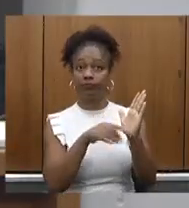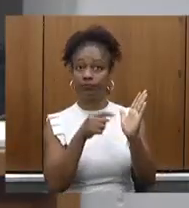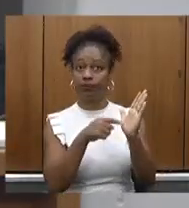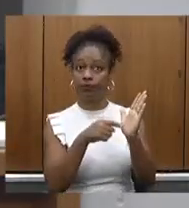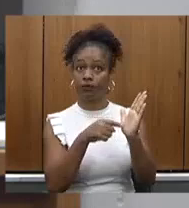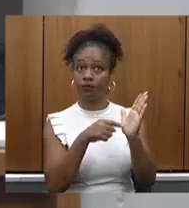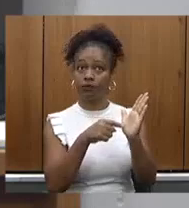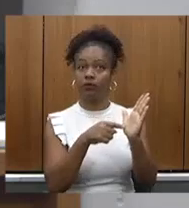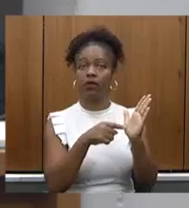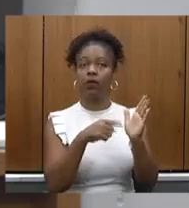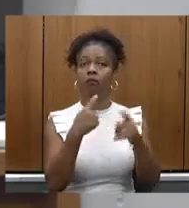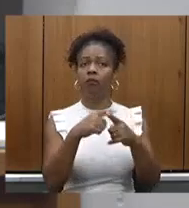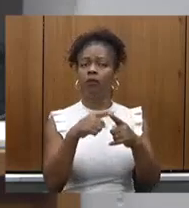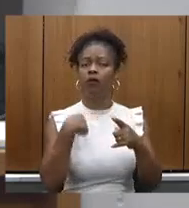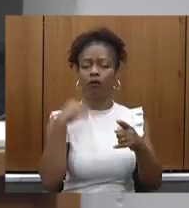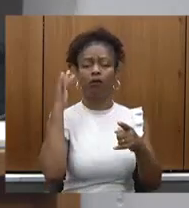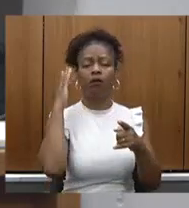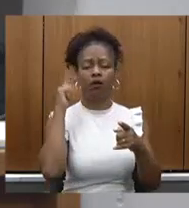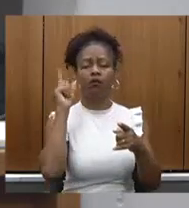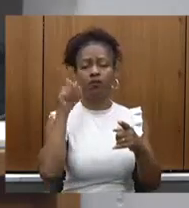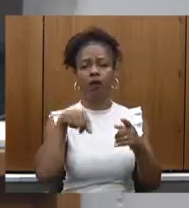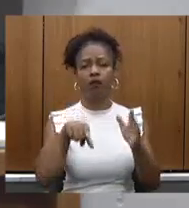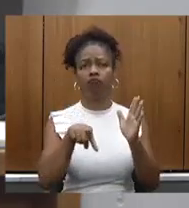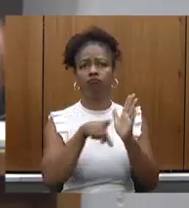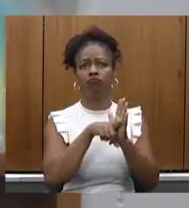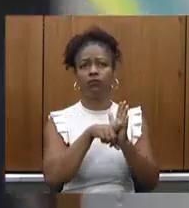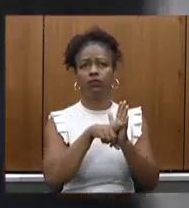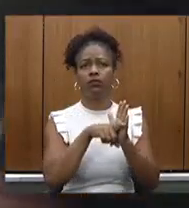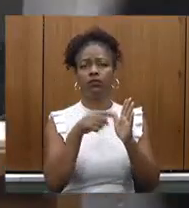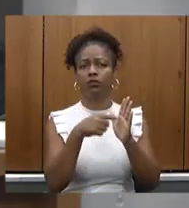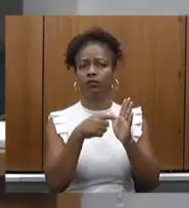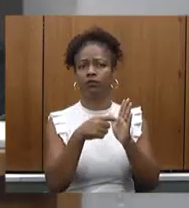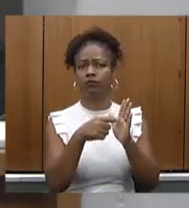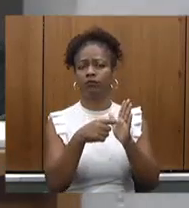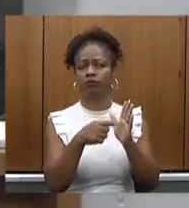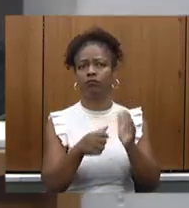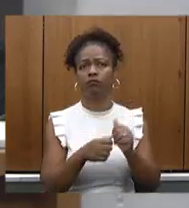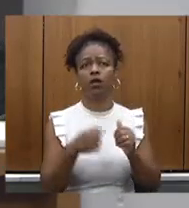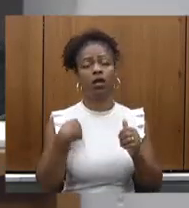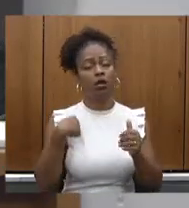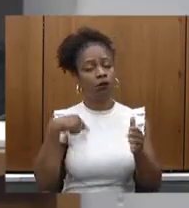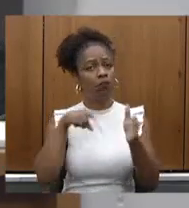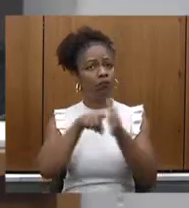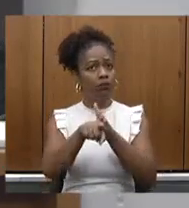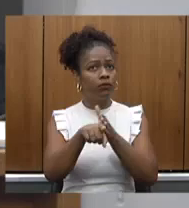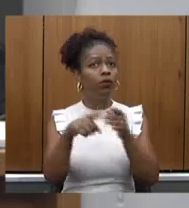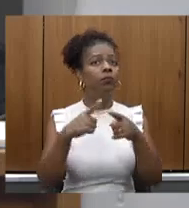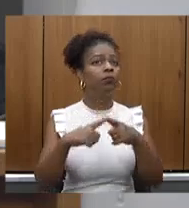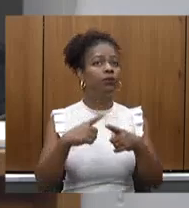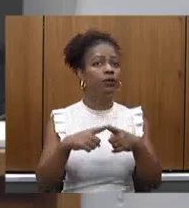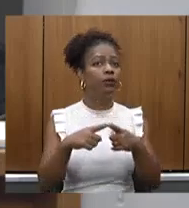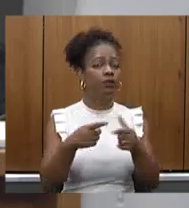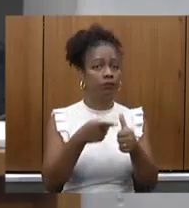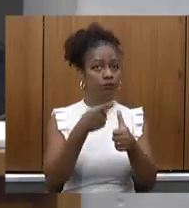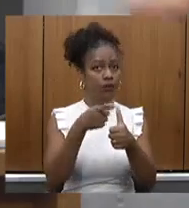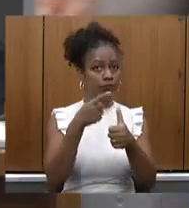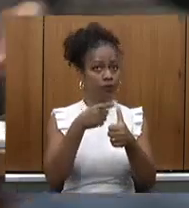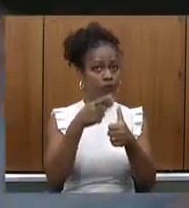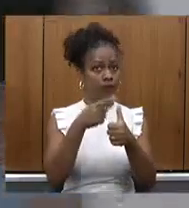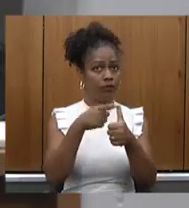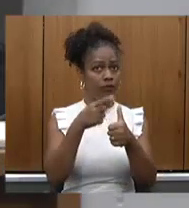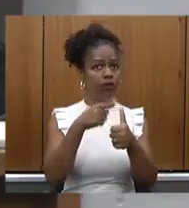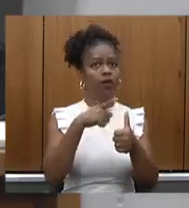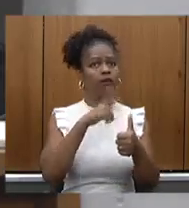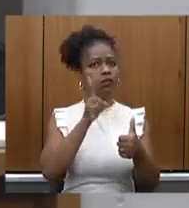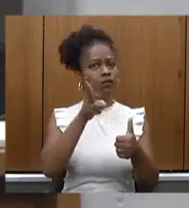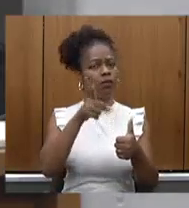porque eu acho que essa é uma função do legislativo e eu fiz a pergunta secretário porque primeiro houve sempre uma